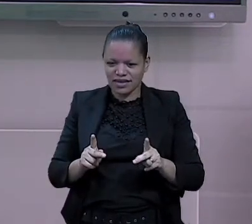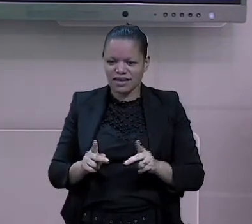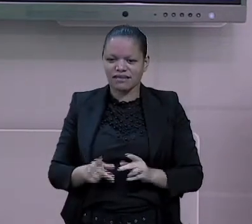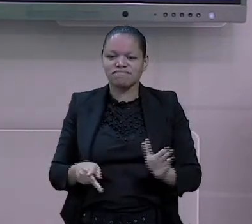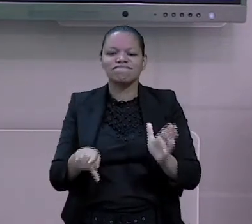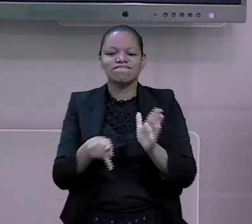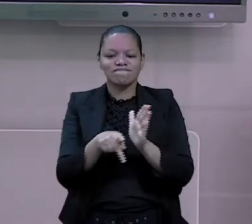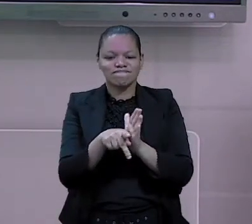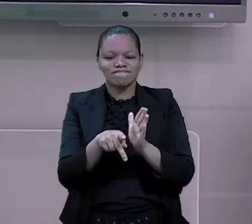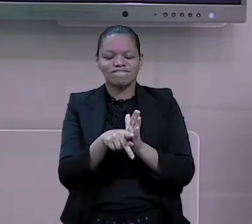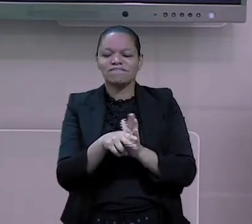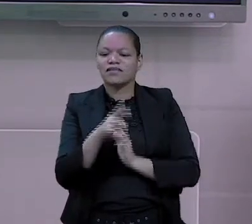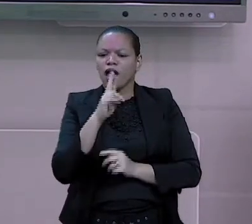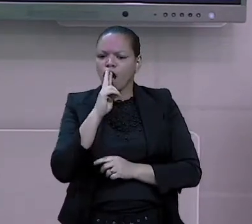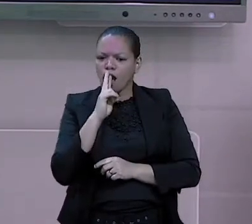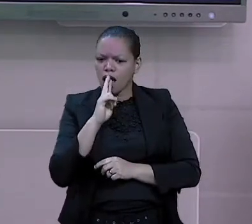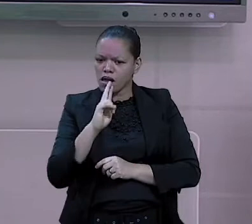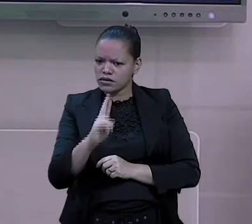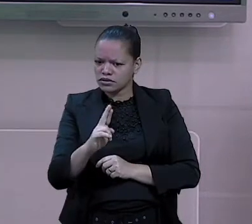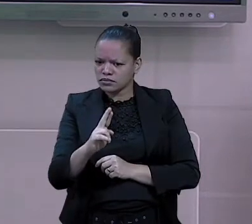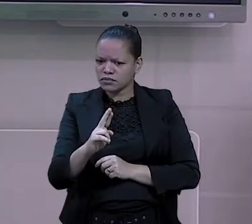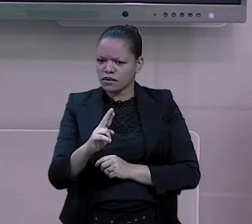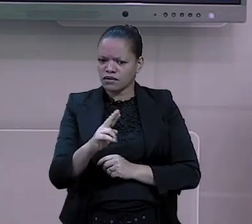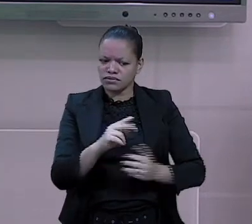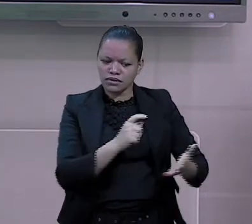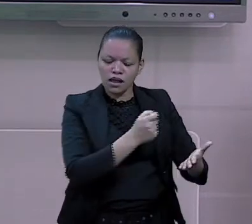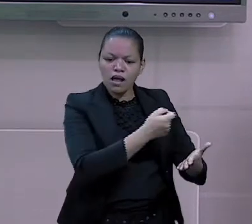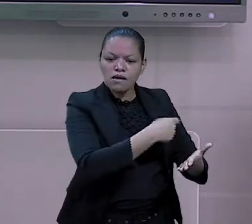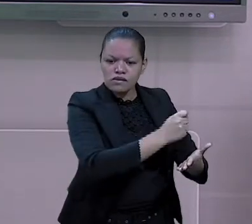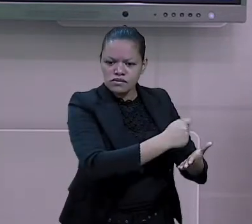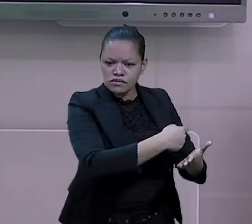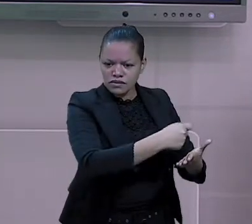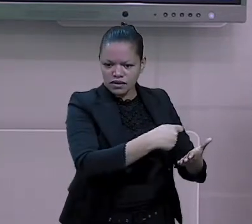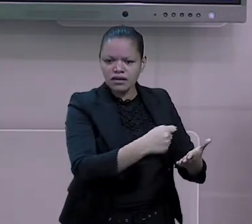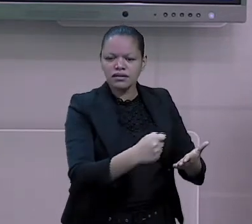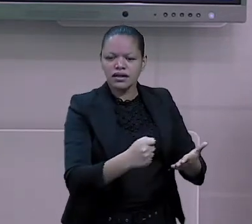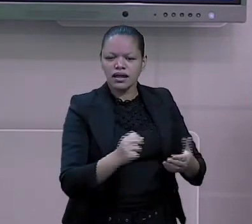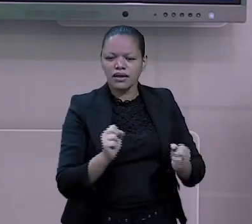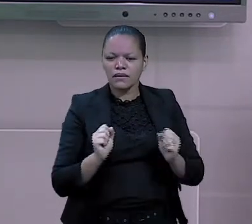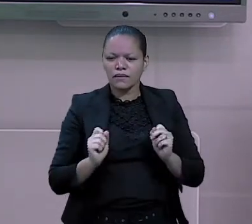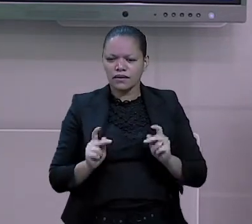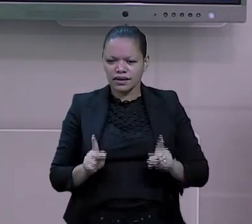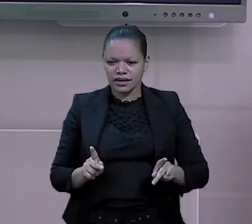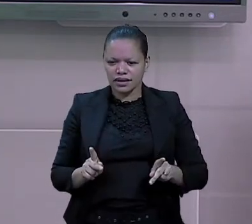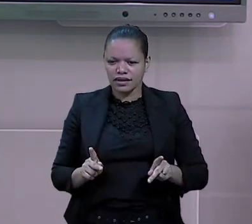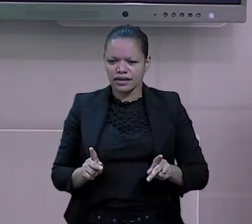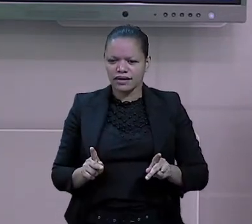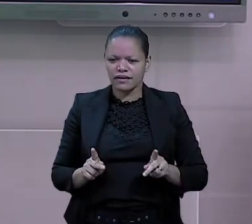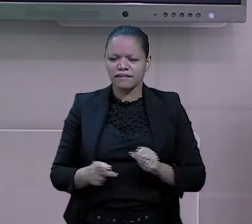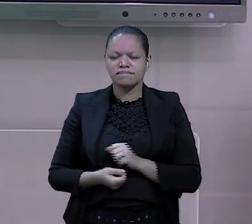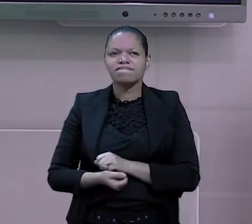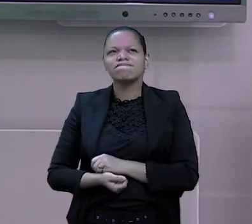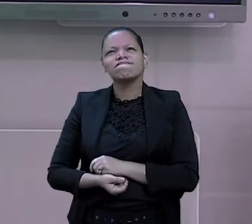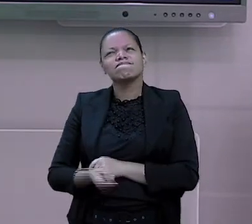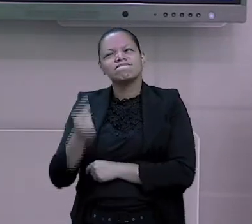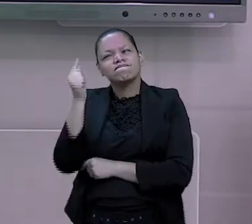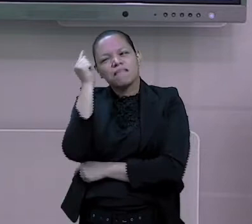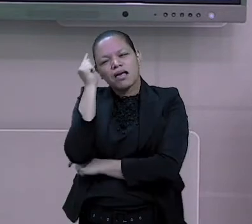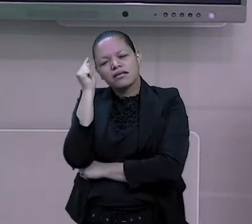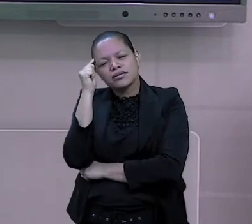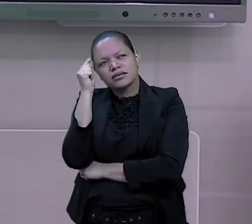Pensa aí e vai contando aí pra você, senhoramente, assim, teve aquela situação que eu, né,